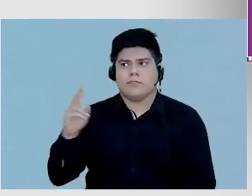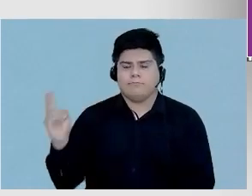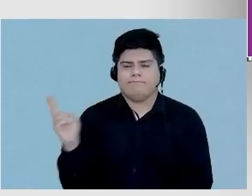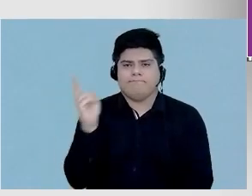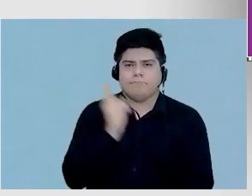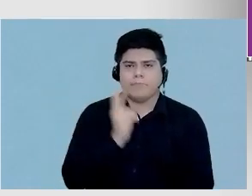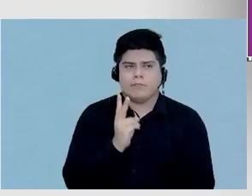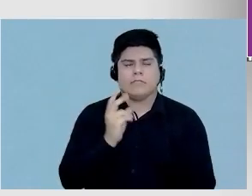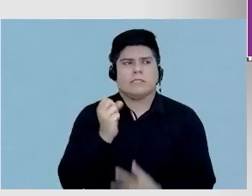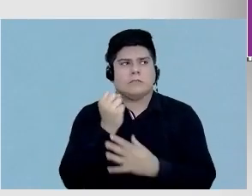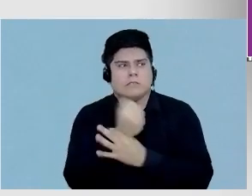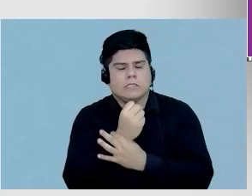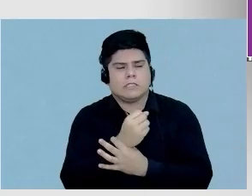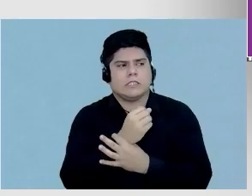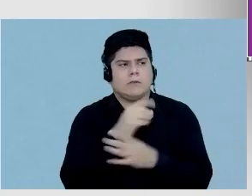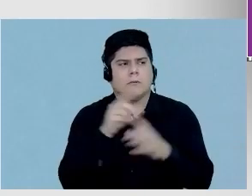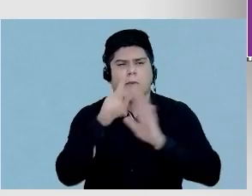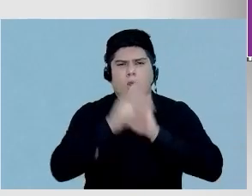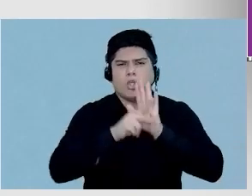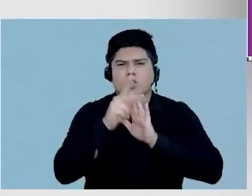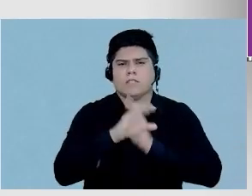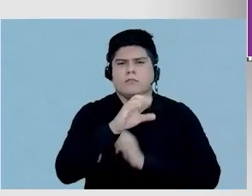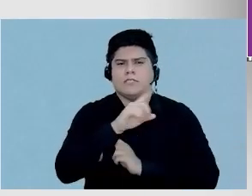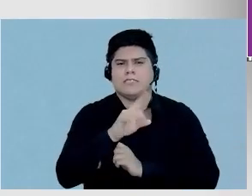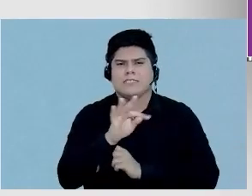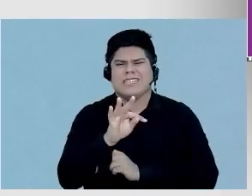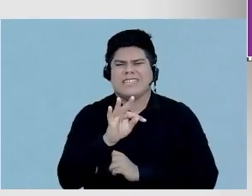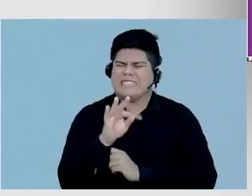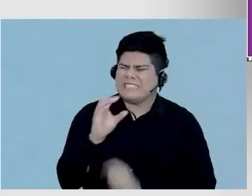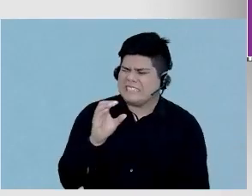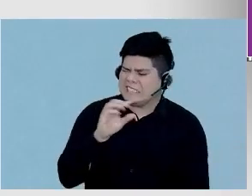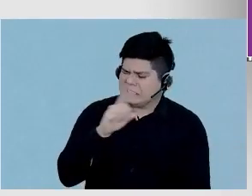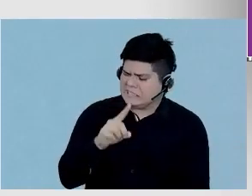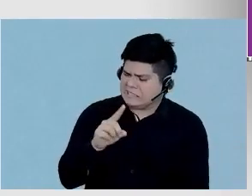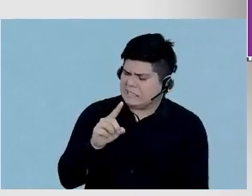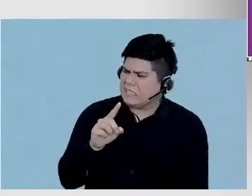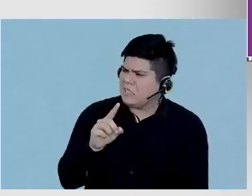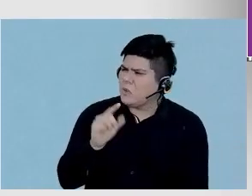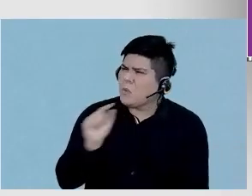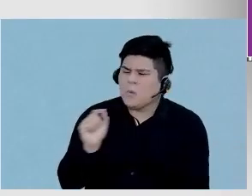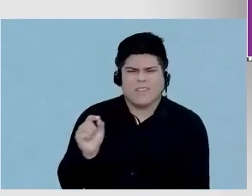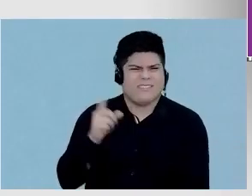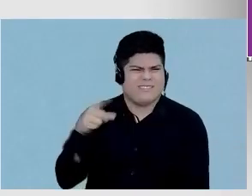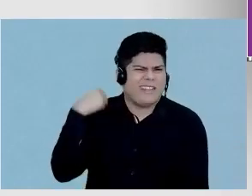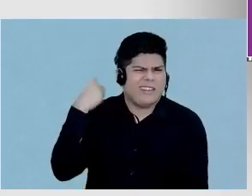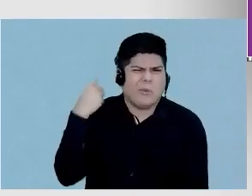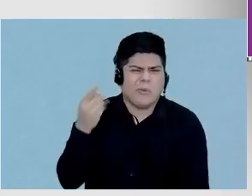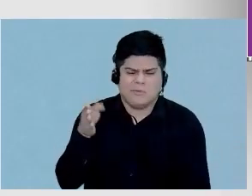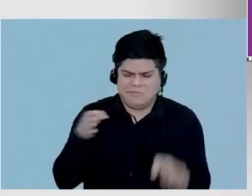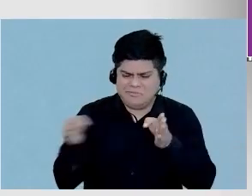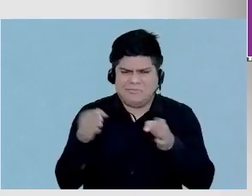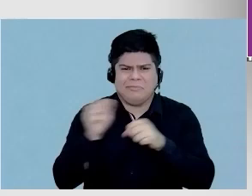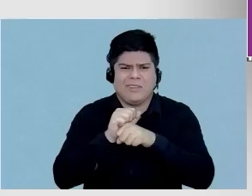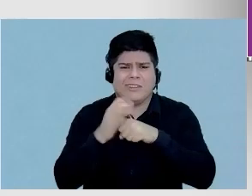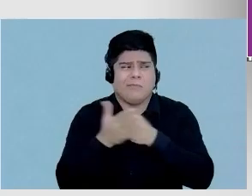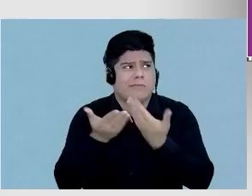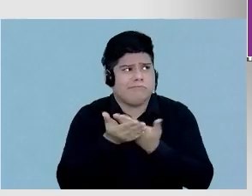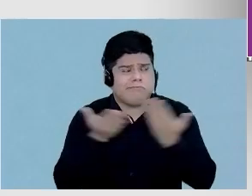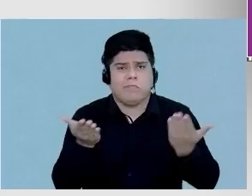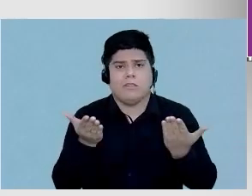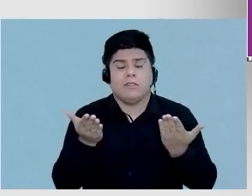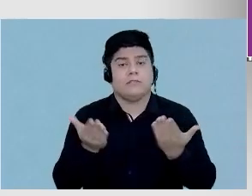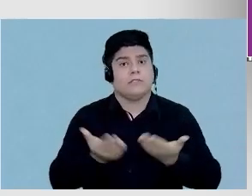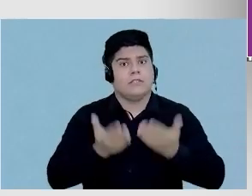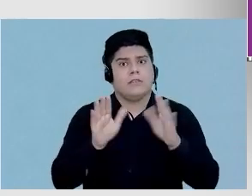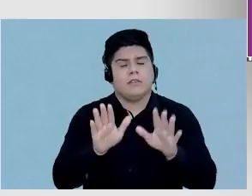esse projeto do CZT, eu pensei, CZ o quê? Né? Esses caras estão doidos, né? No meio da pandemia. Mas vendo